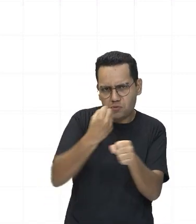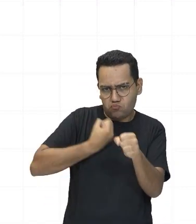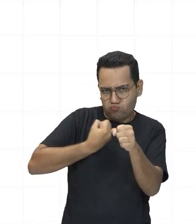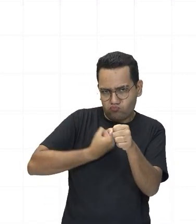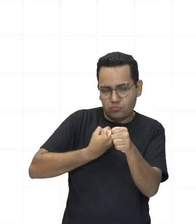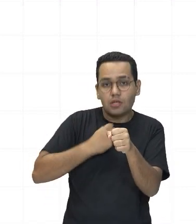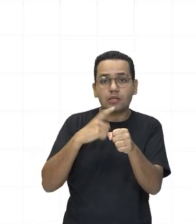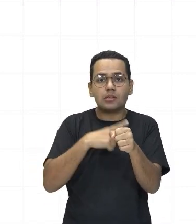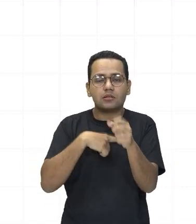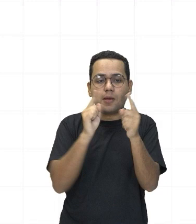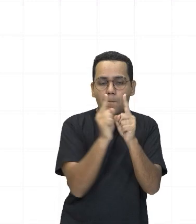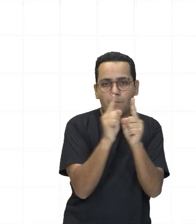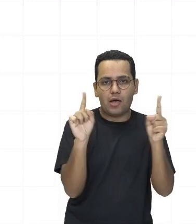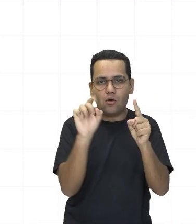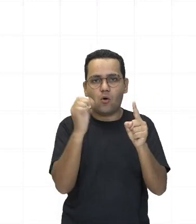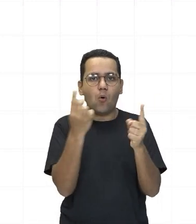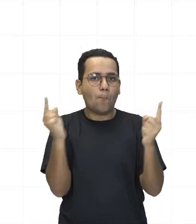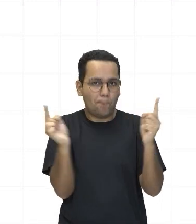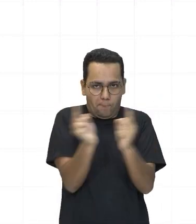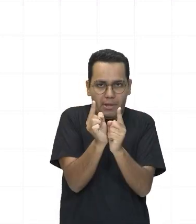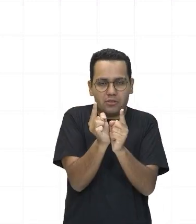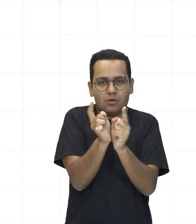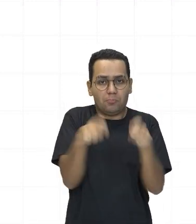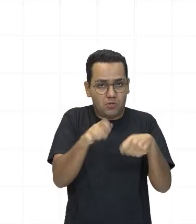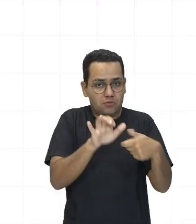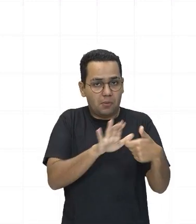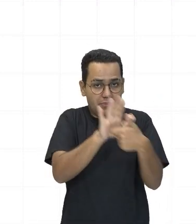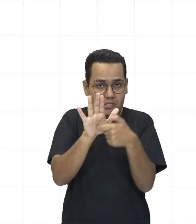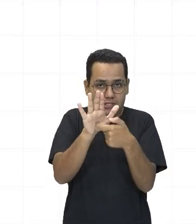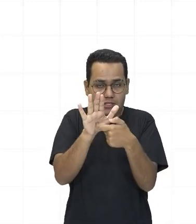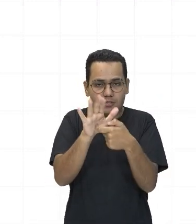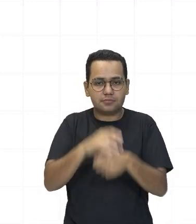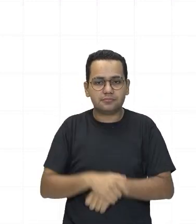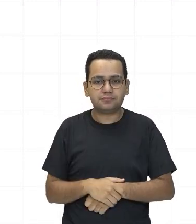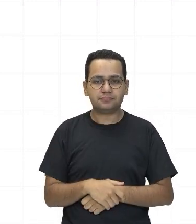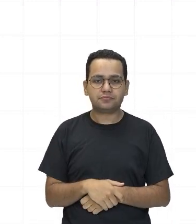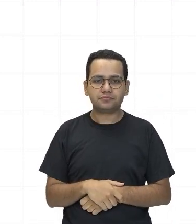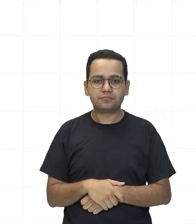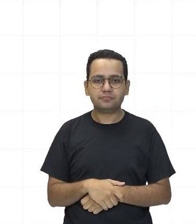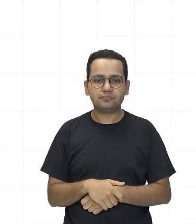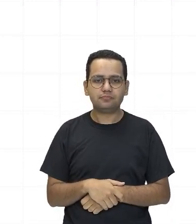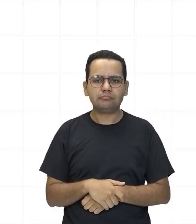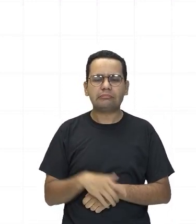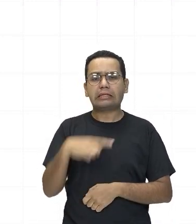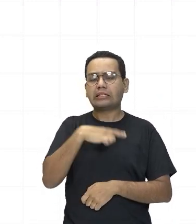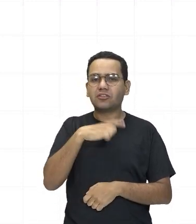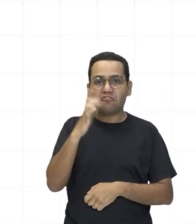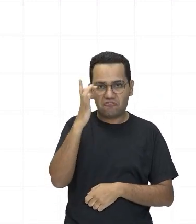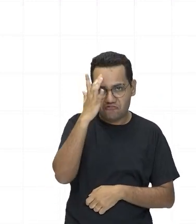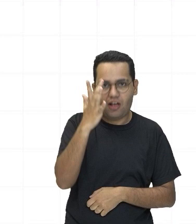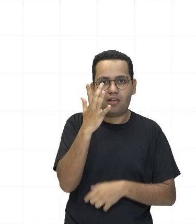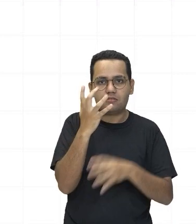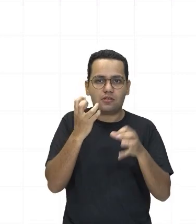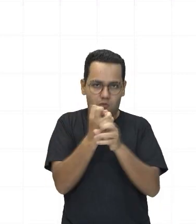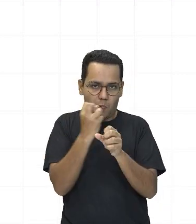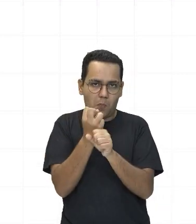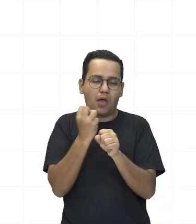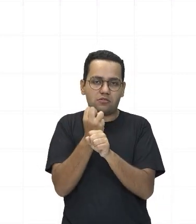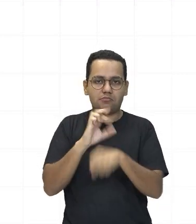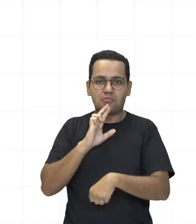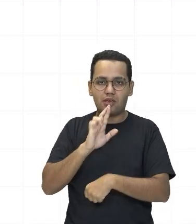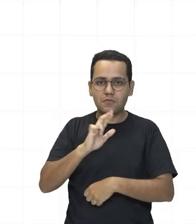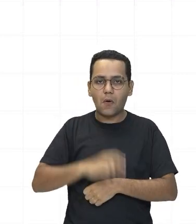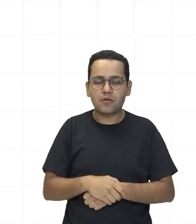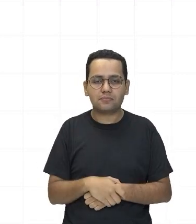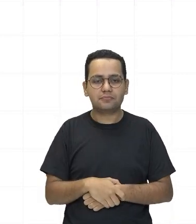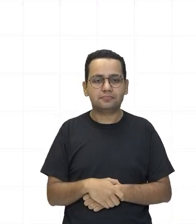pequenos De uma maneira mais compacta e fácil de se trabalhar Então, vejamos,